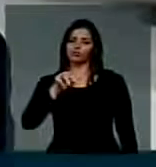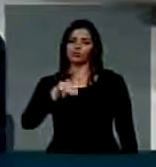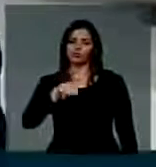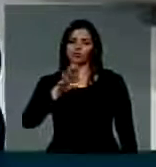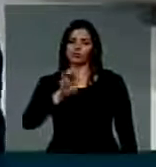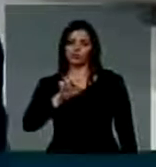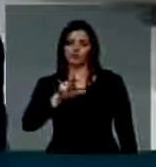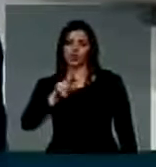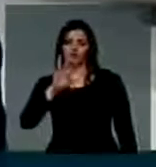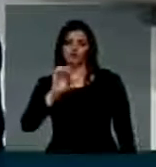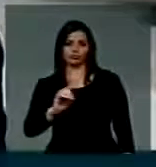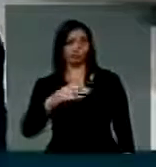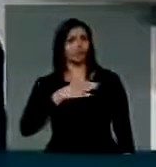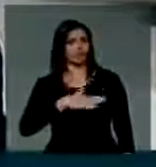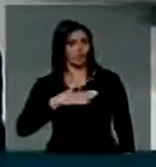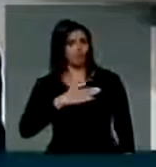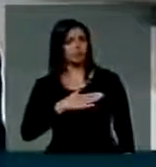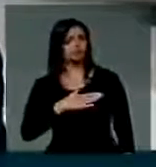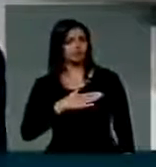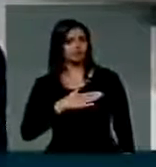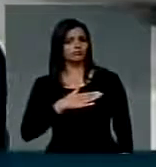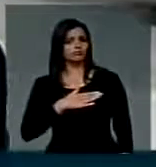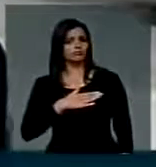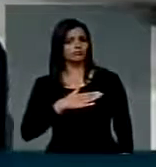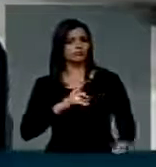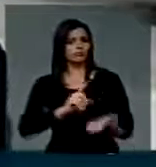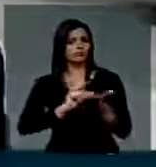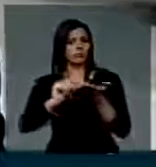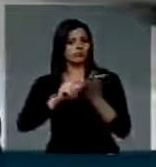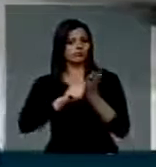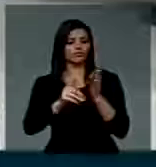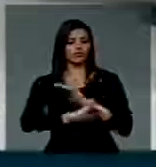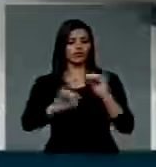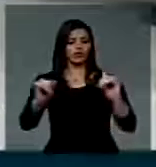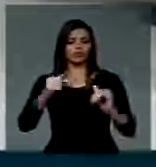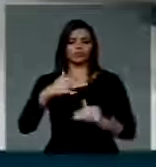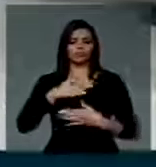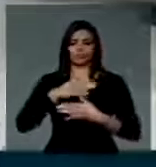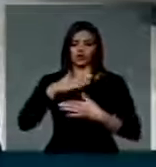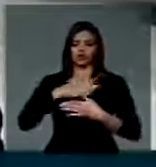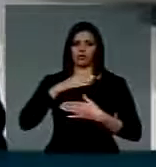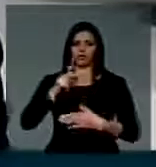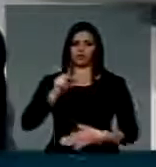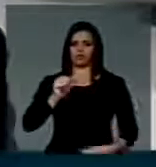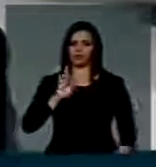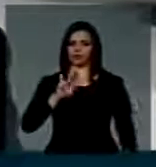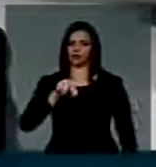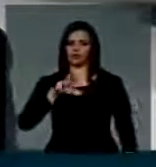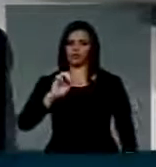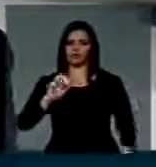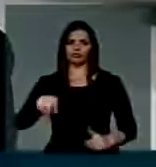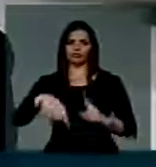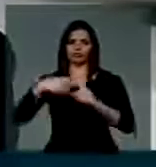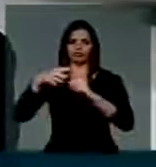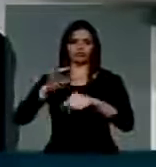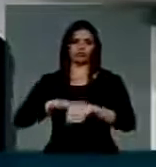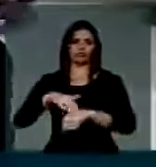Só que a matéria do Cláudio Humberto diz que o meu patrimônio tinha aumentado igual